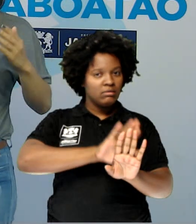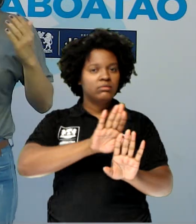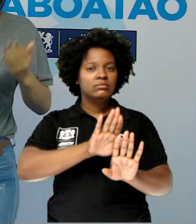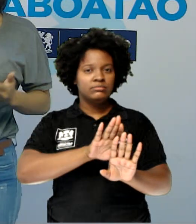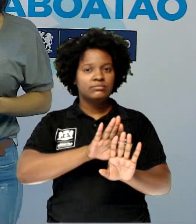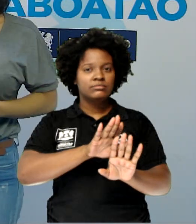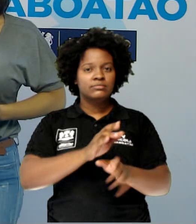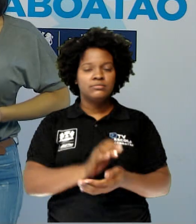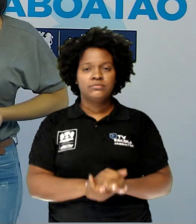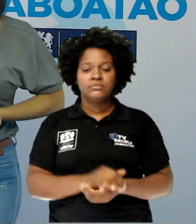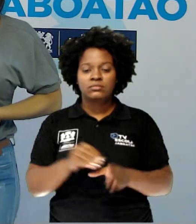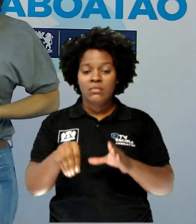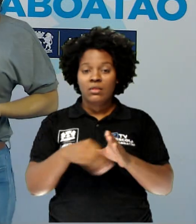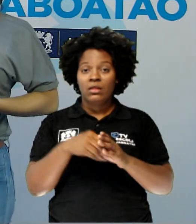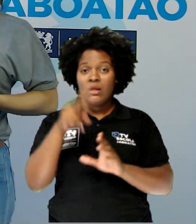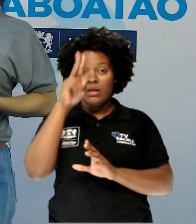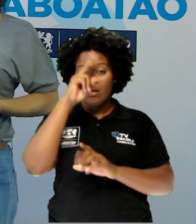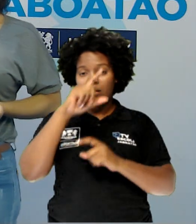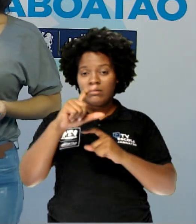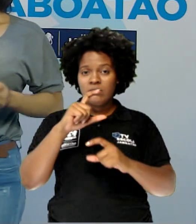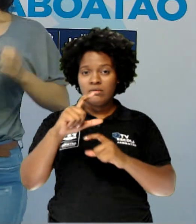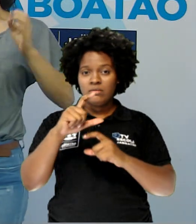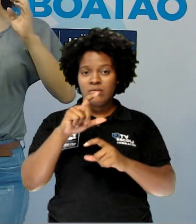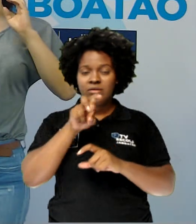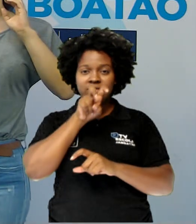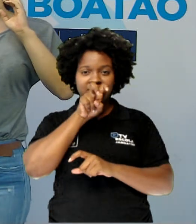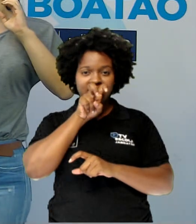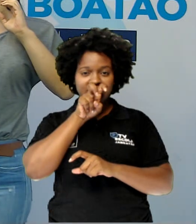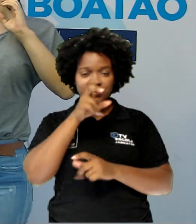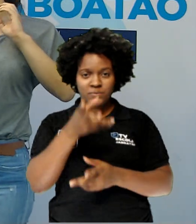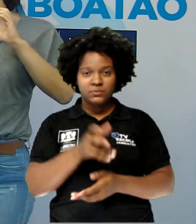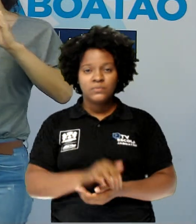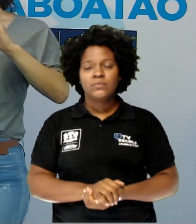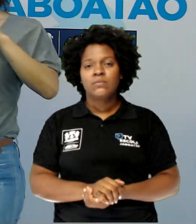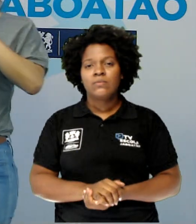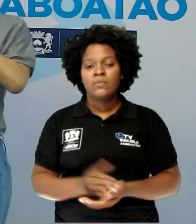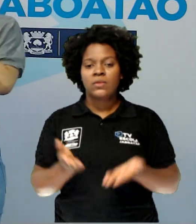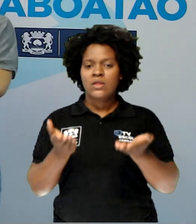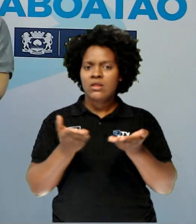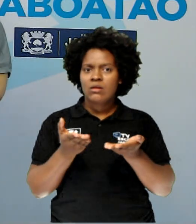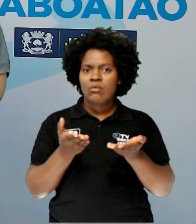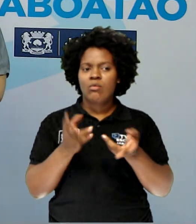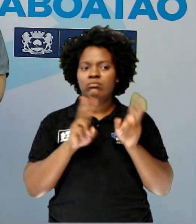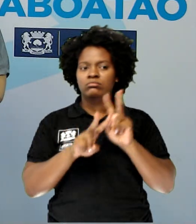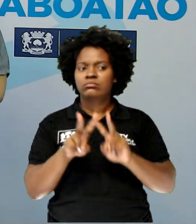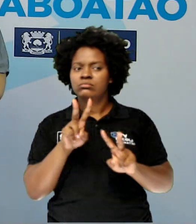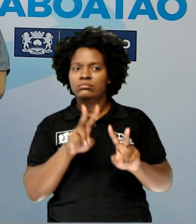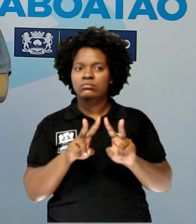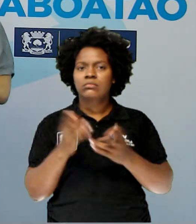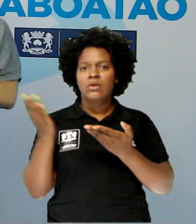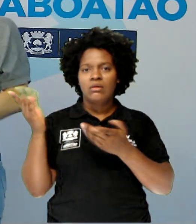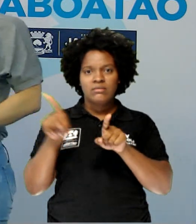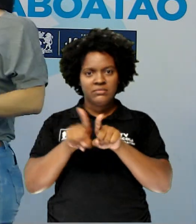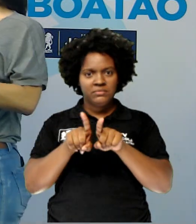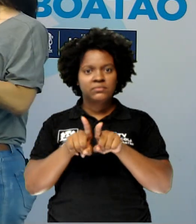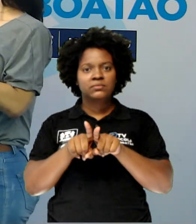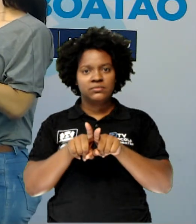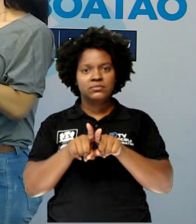não, perdão, dentro da história em quadrinhos da Turma da Mônica. E agora, a gente vai ver em Persepolis também.